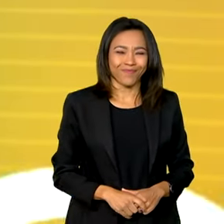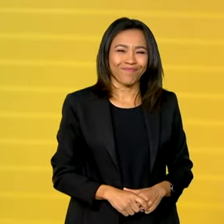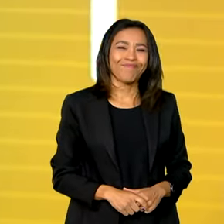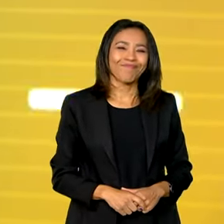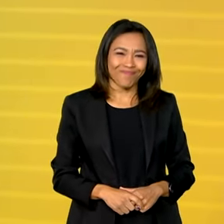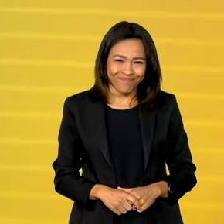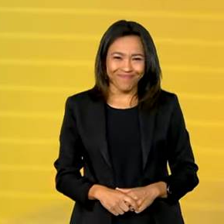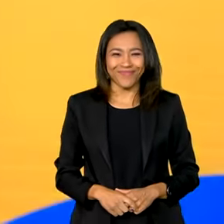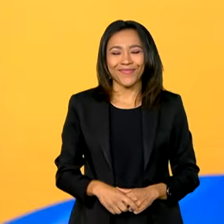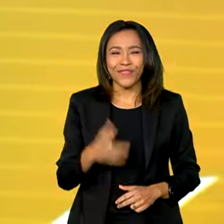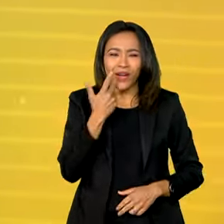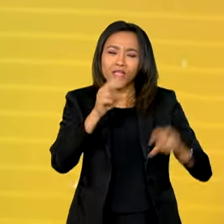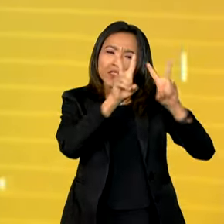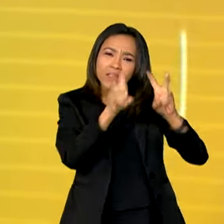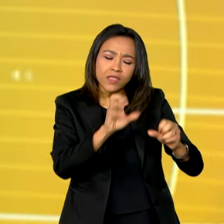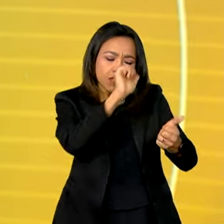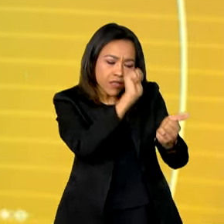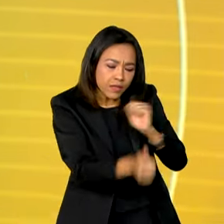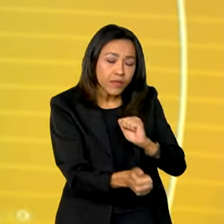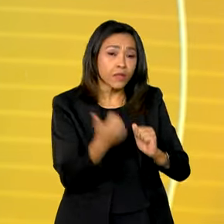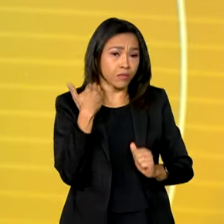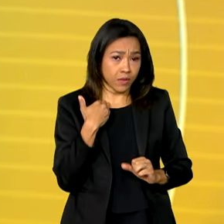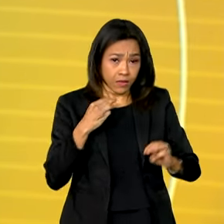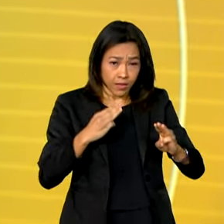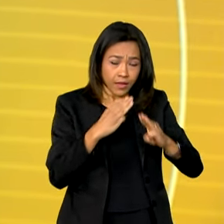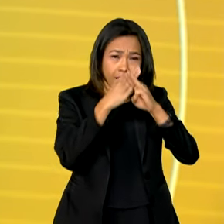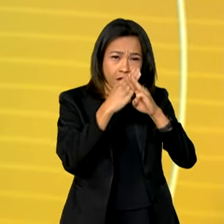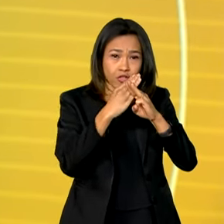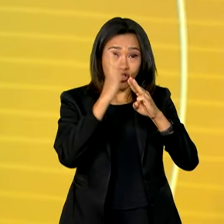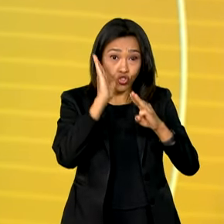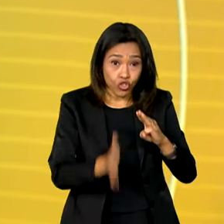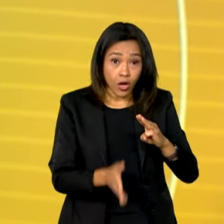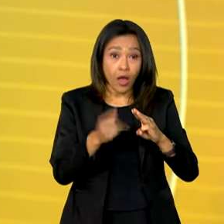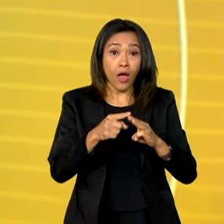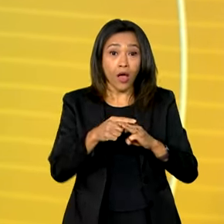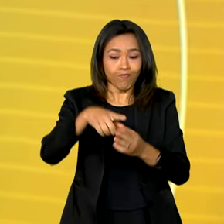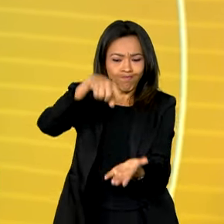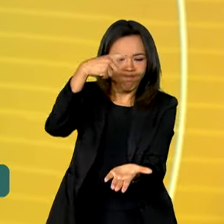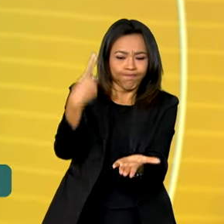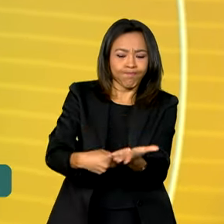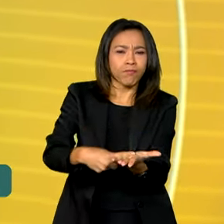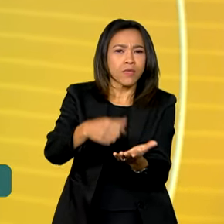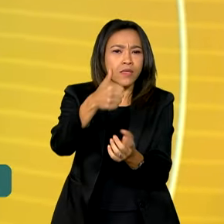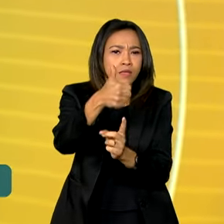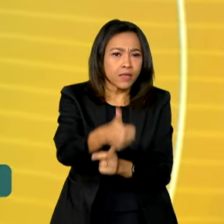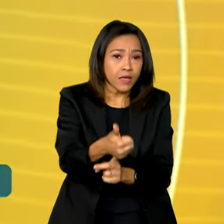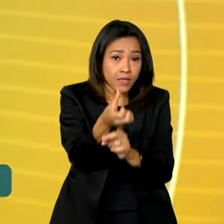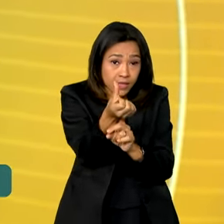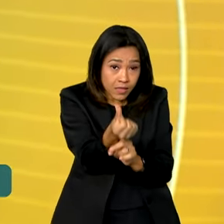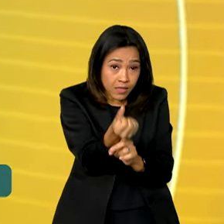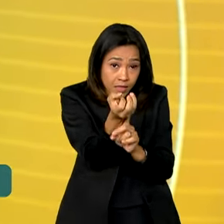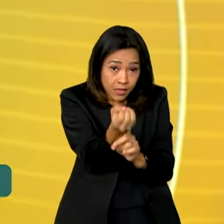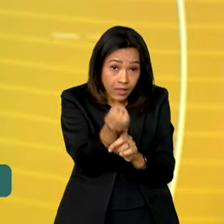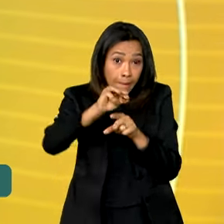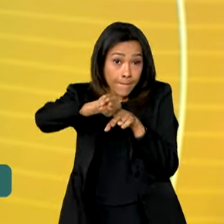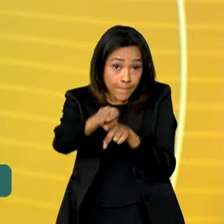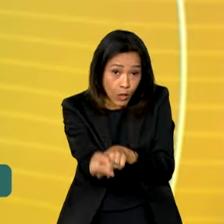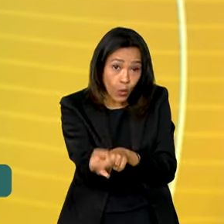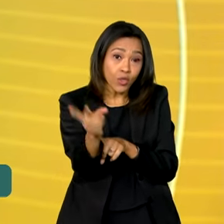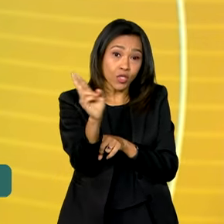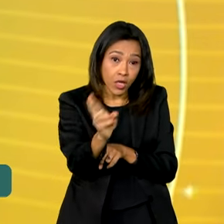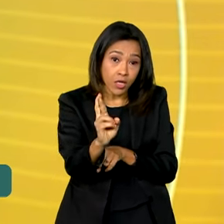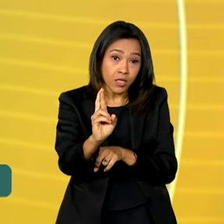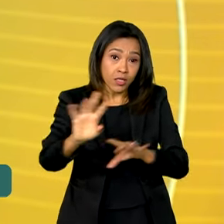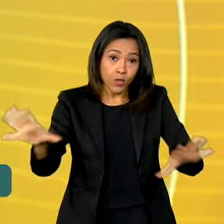E por falar em esporte, a Caixa Econômica Federal fechou um patrocínio de 160 milhões de reais com o